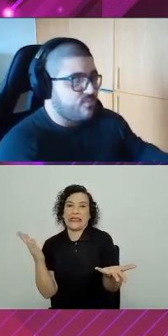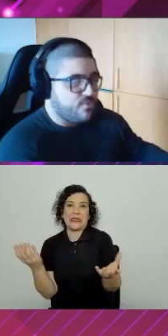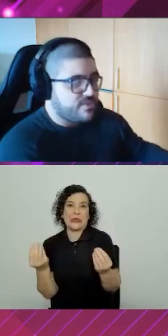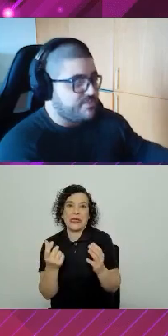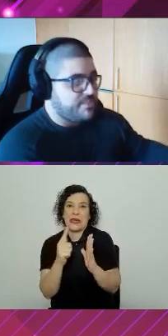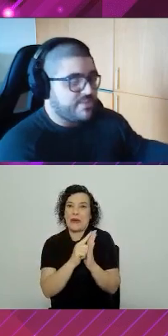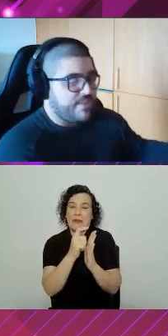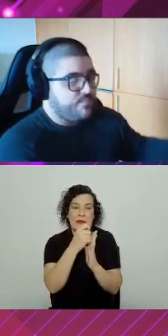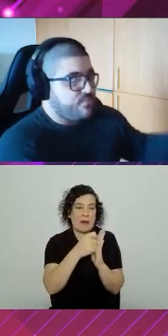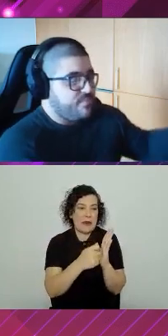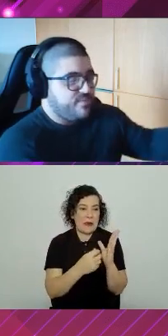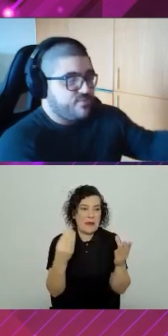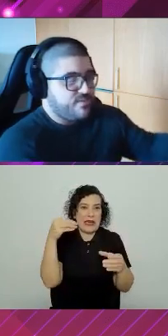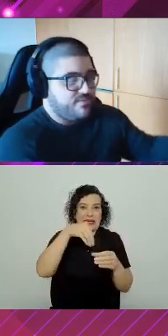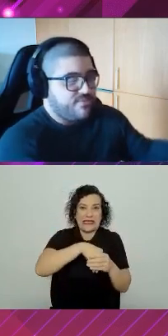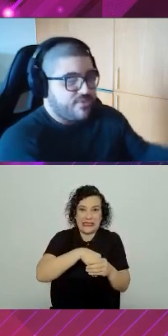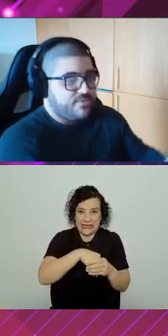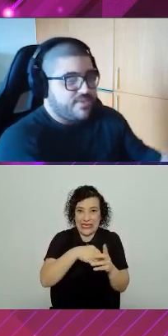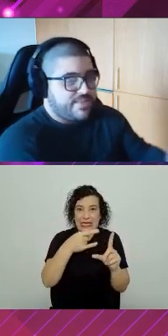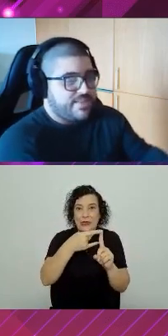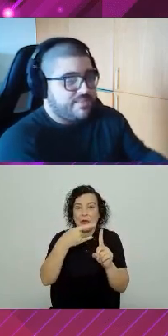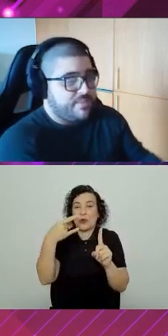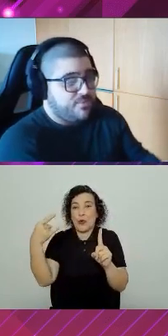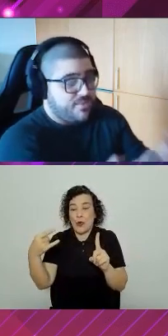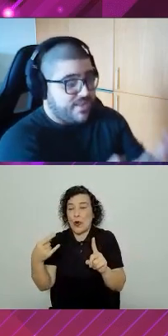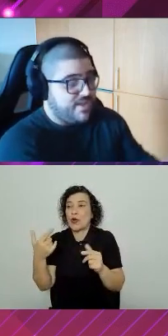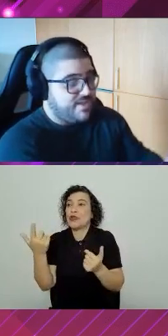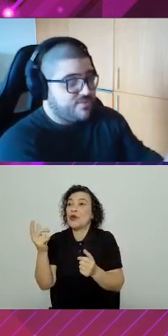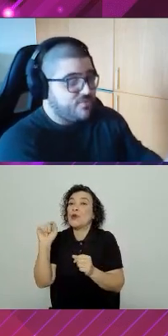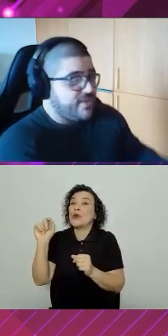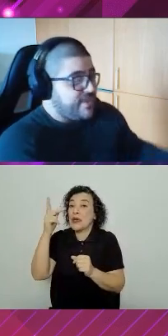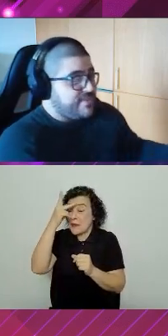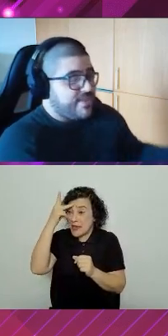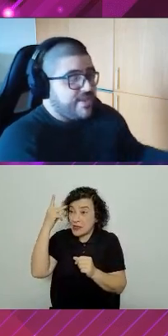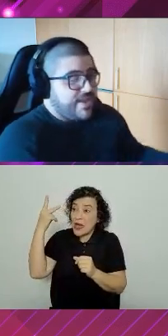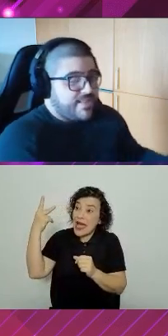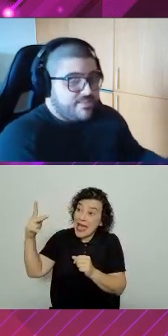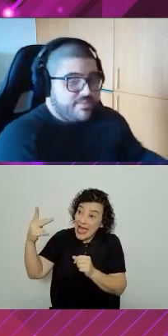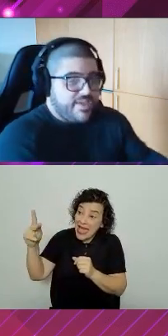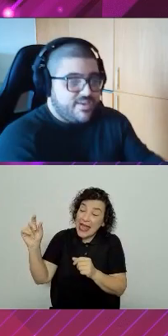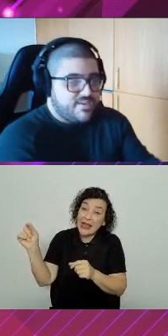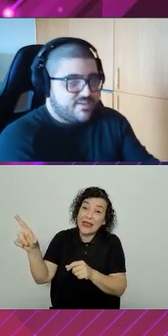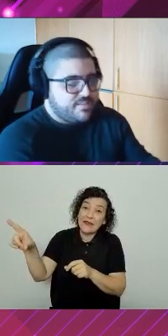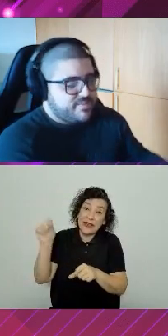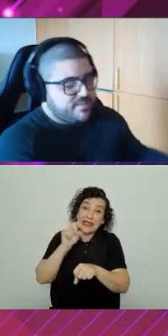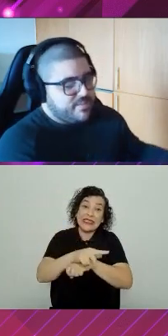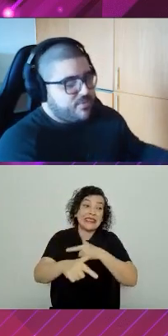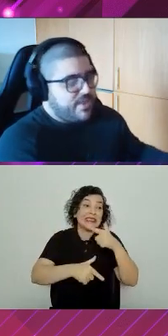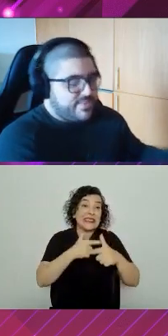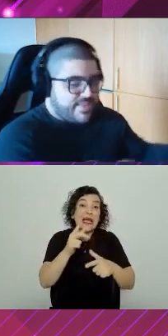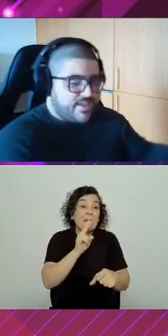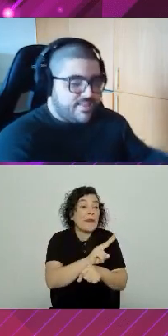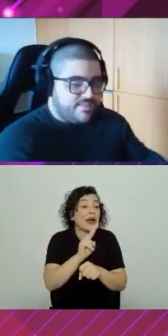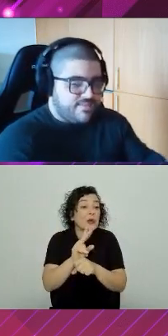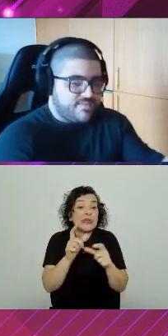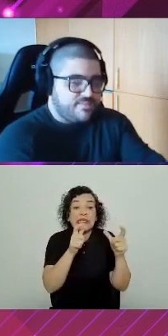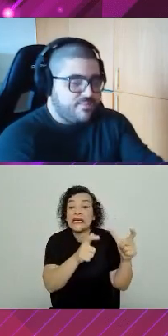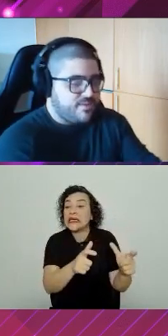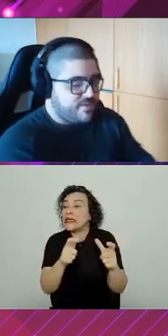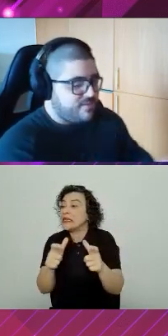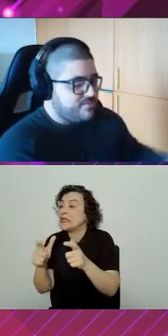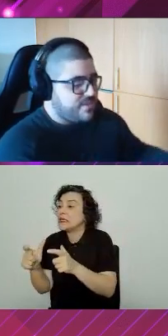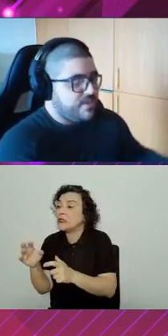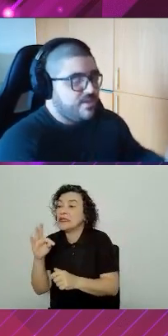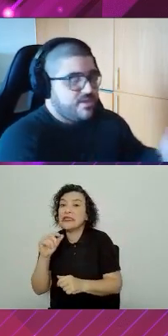documento no Word para mandar para uma pessoa que foi contratada para cuidar do que está em cada ambiente. Só para saber qual é a tag que está feita